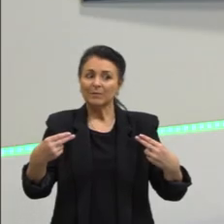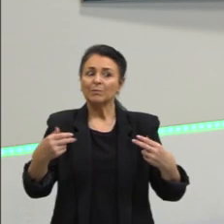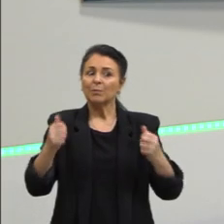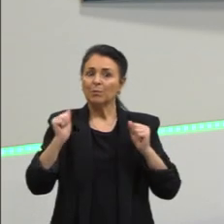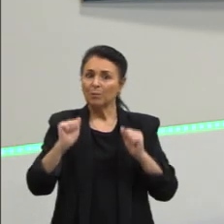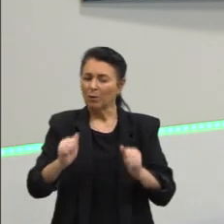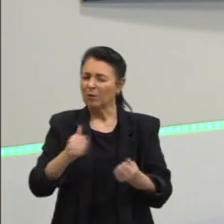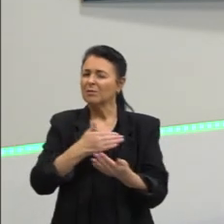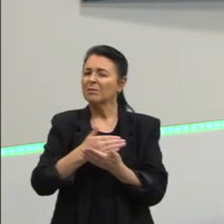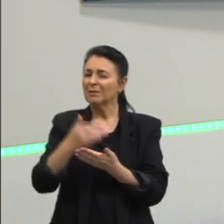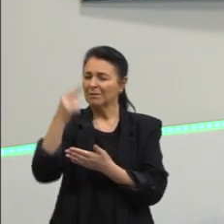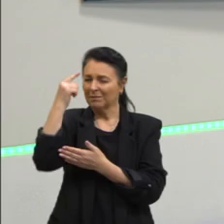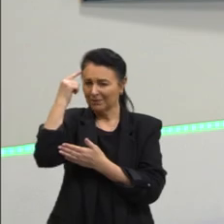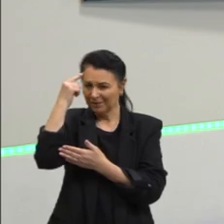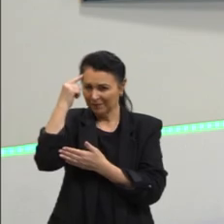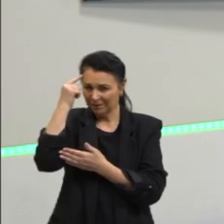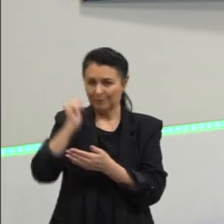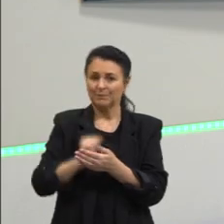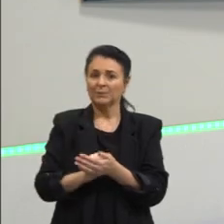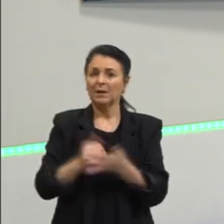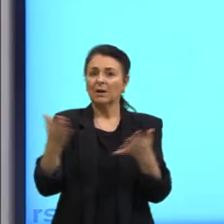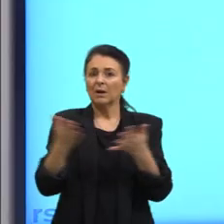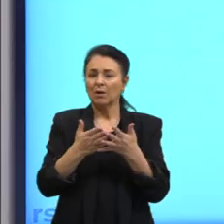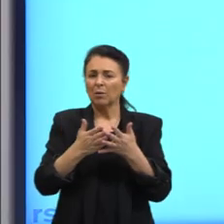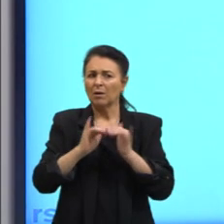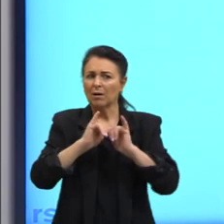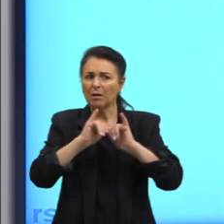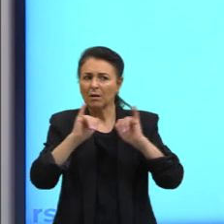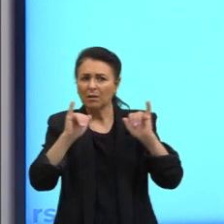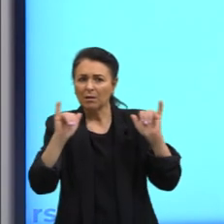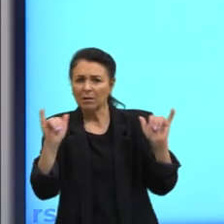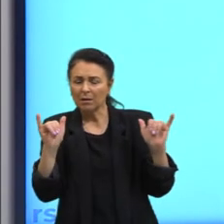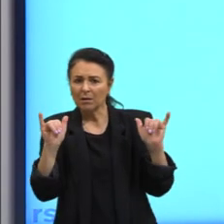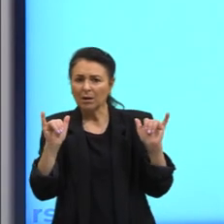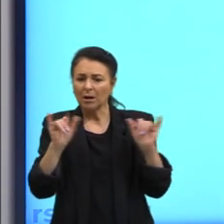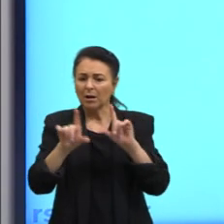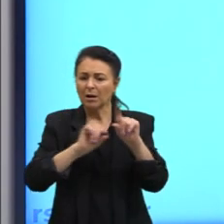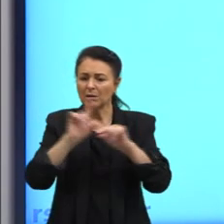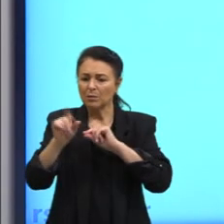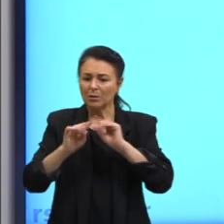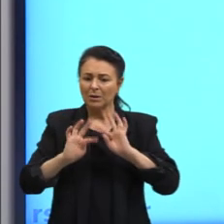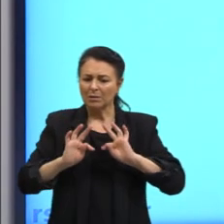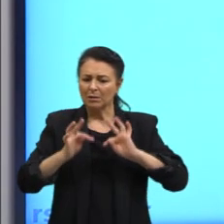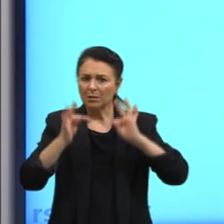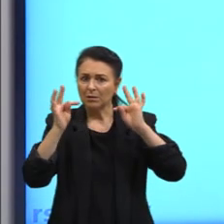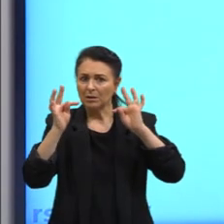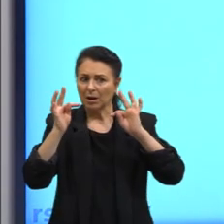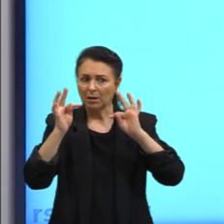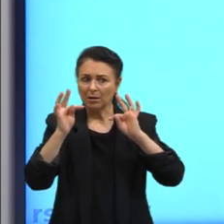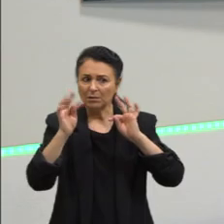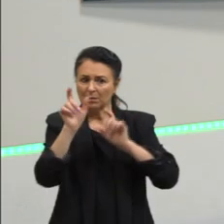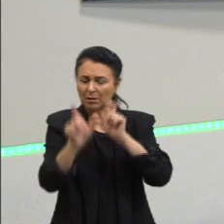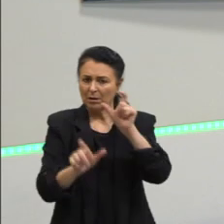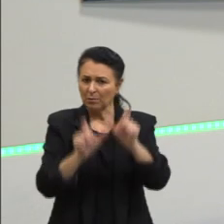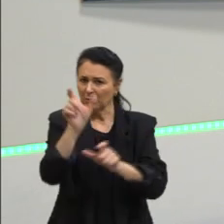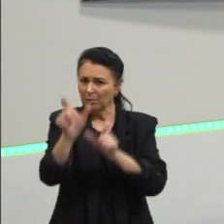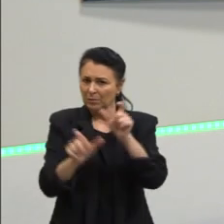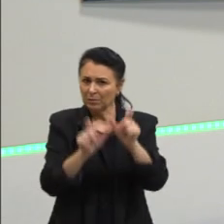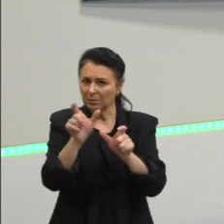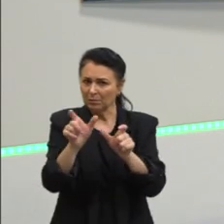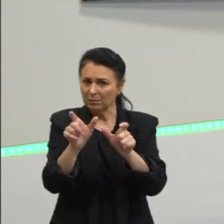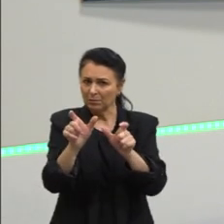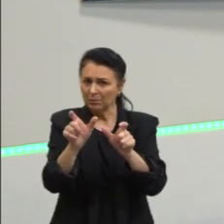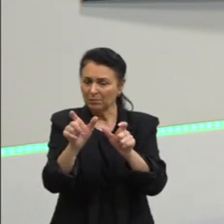pensarmos um pouquinho Alertar sobre as escolhas tecnológicas da população Apesar dele trazer